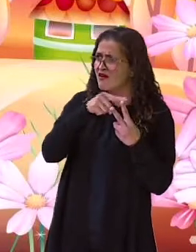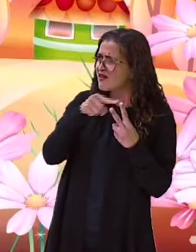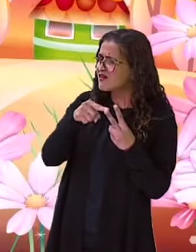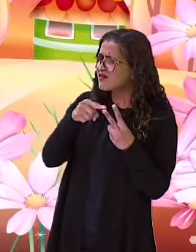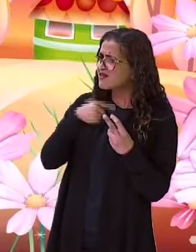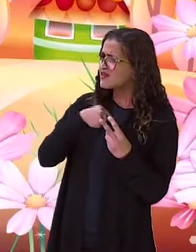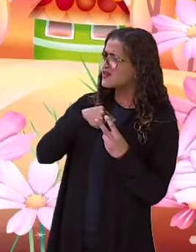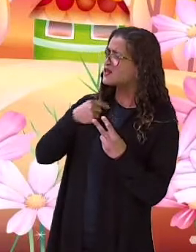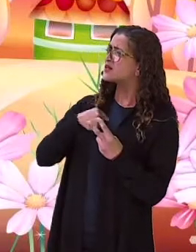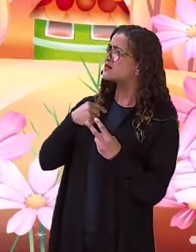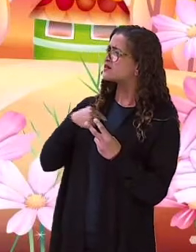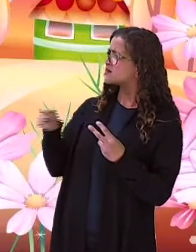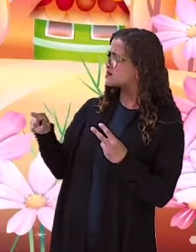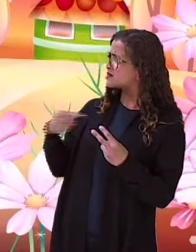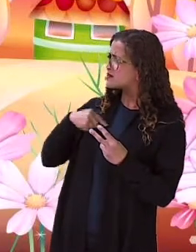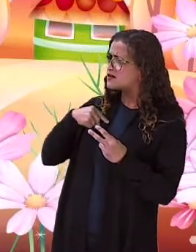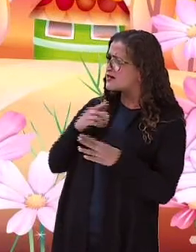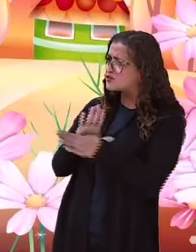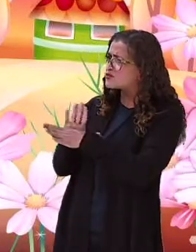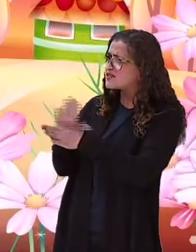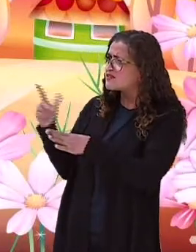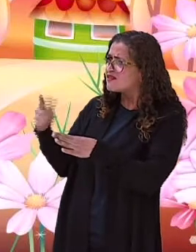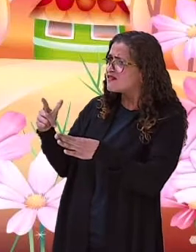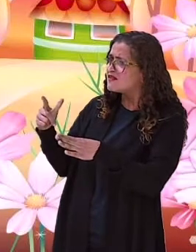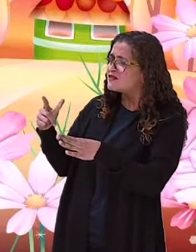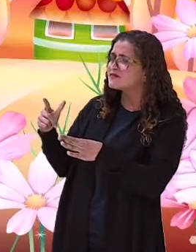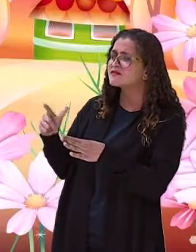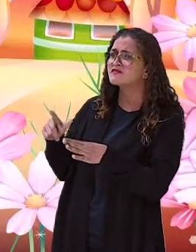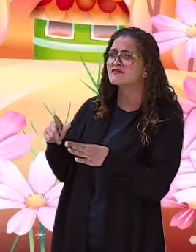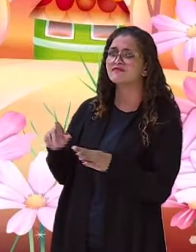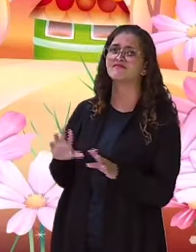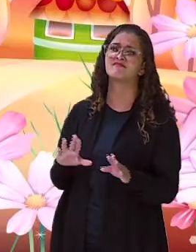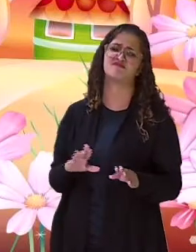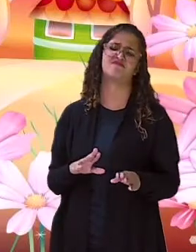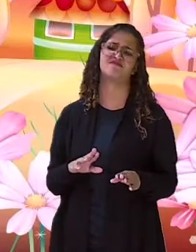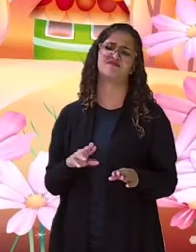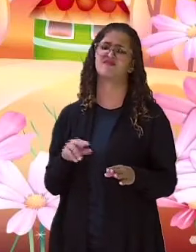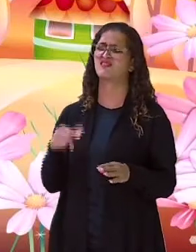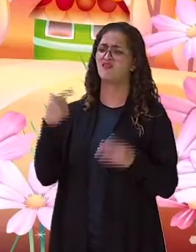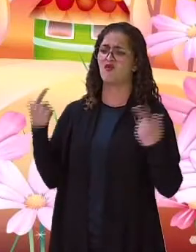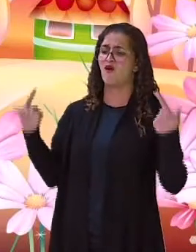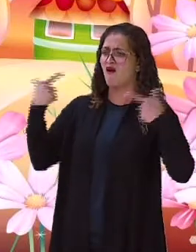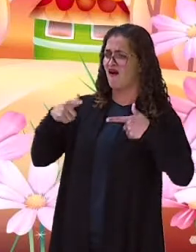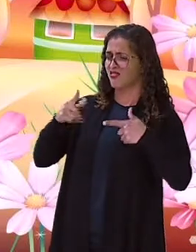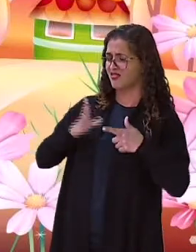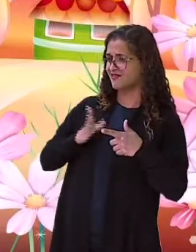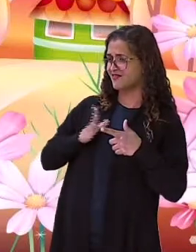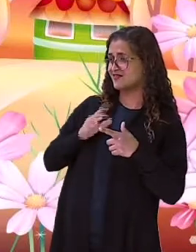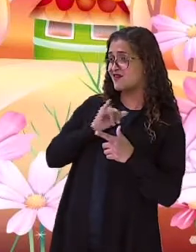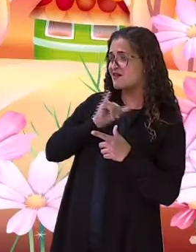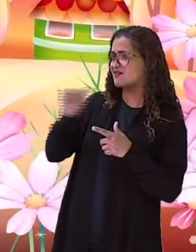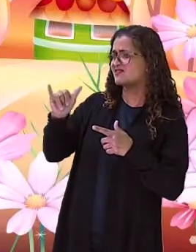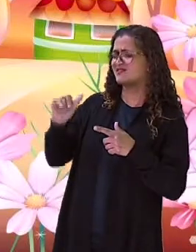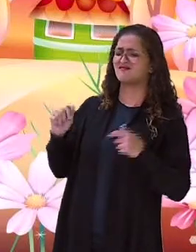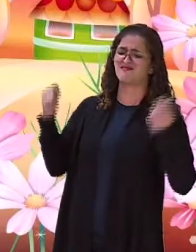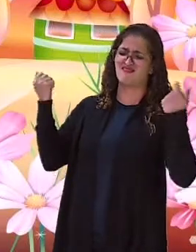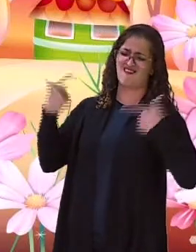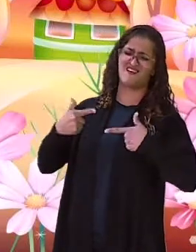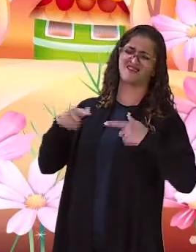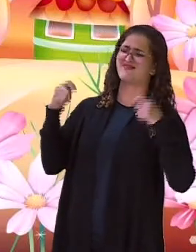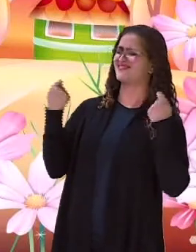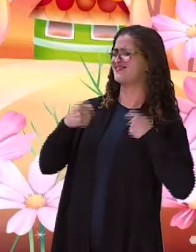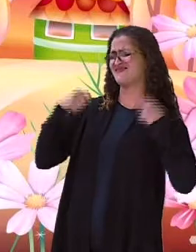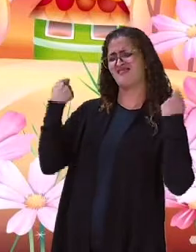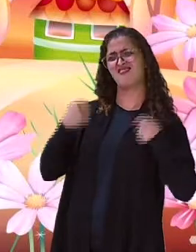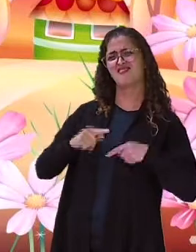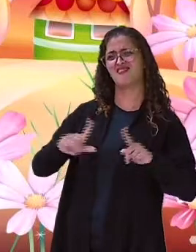homem sem contar comigo? Ele não vai precisar de sorte, explicou a riqueza sorrindo. É questão de